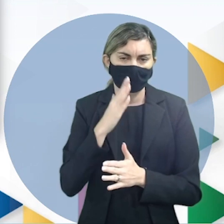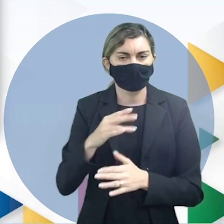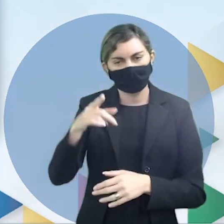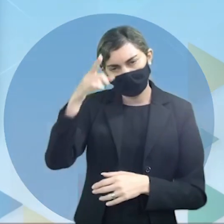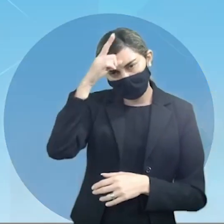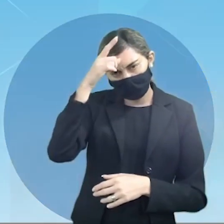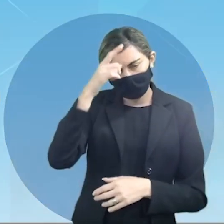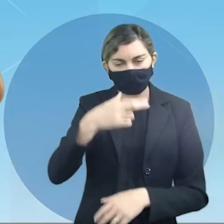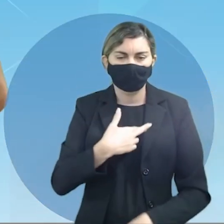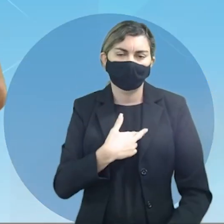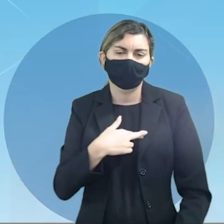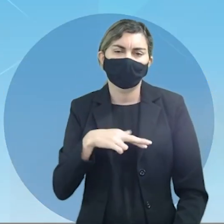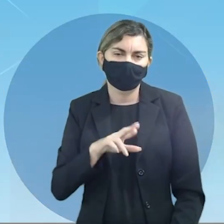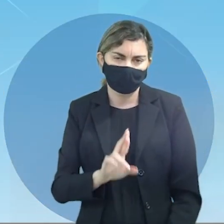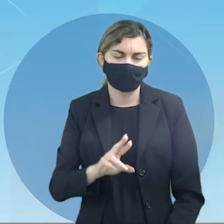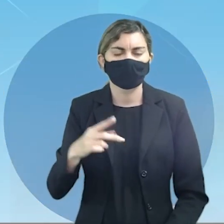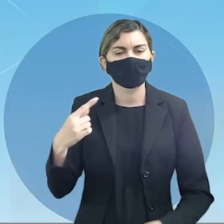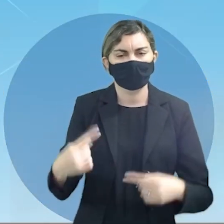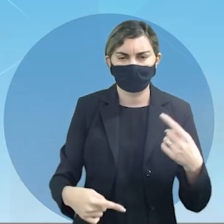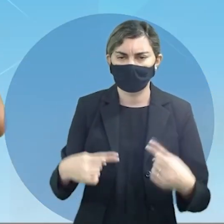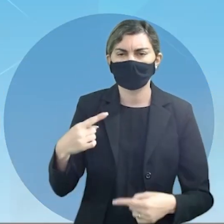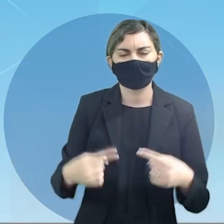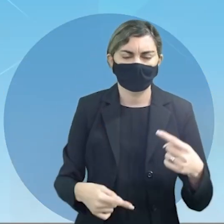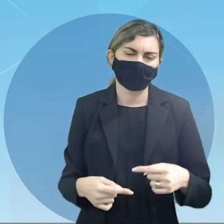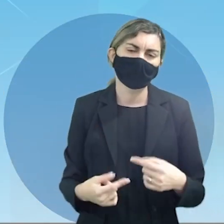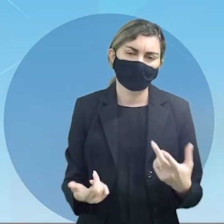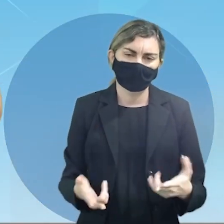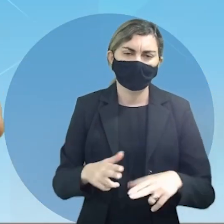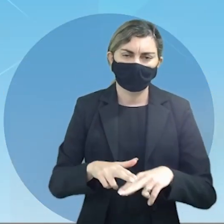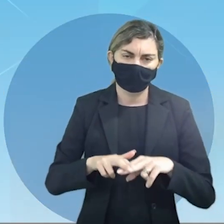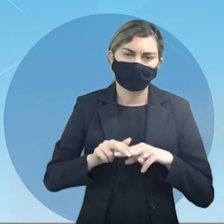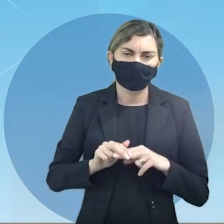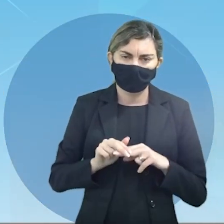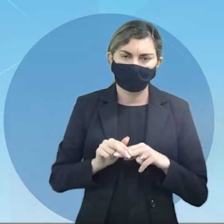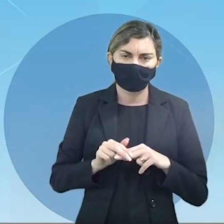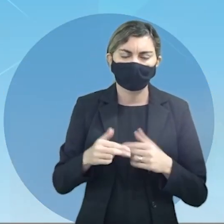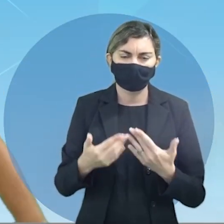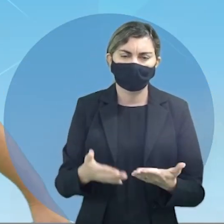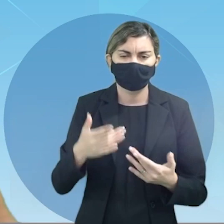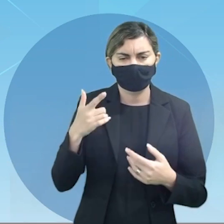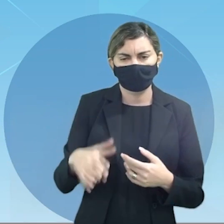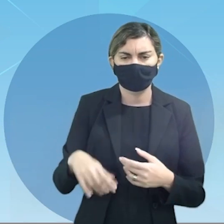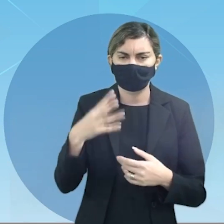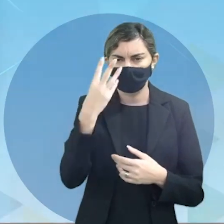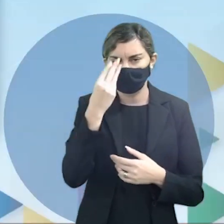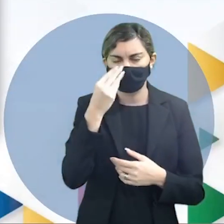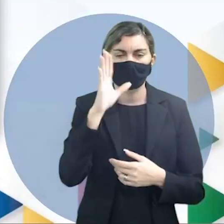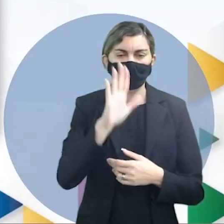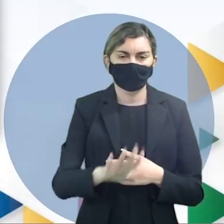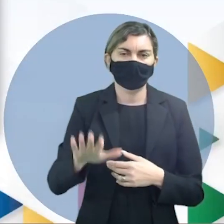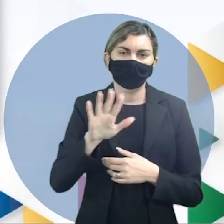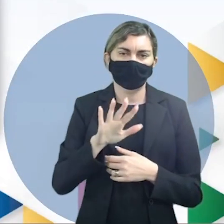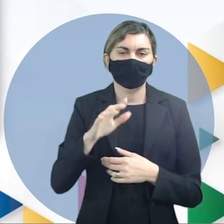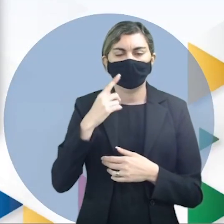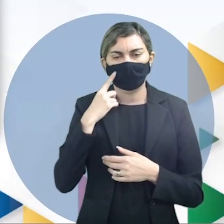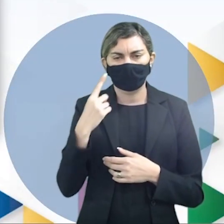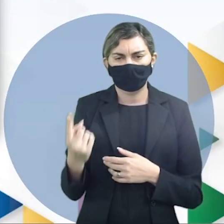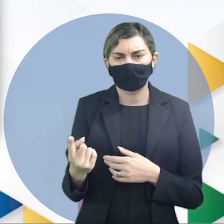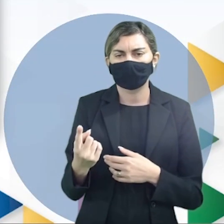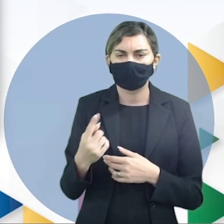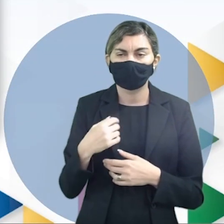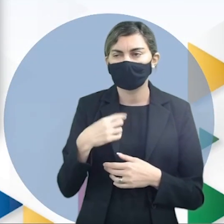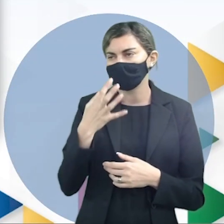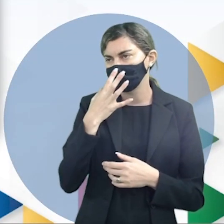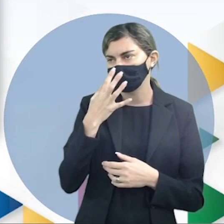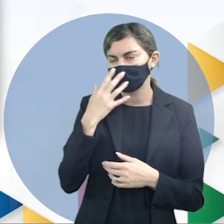líder religioso e o líder político então é por isso conhecer mais uma vez a fotografia por favor vejam só